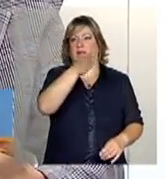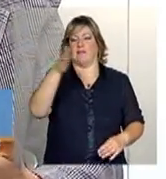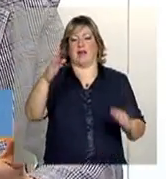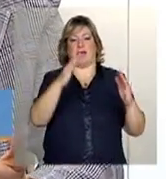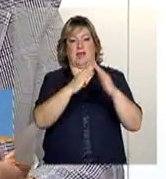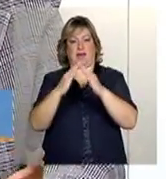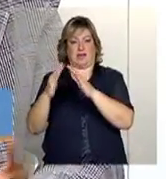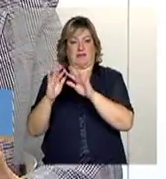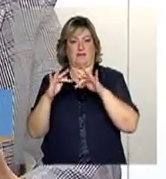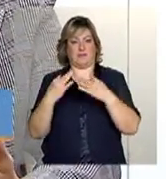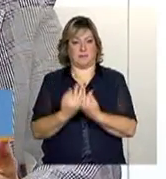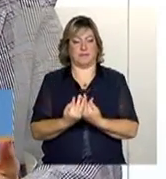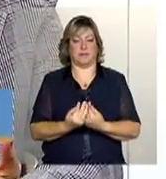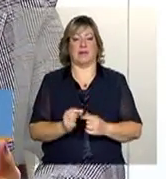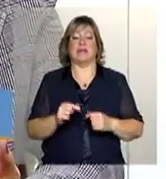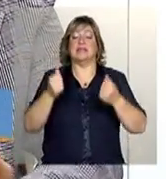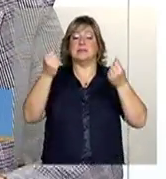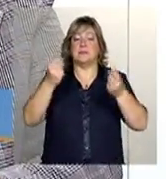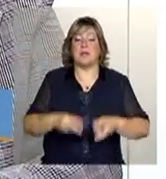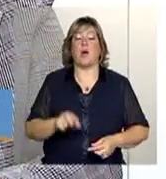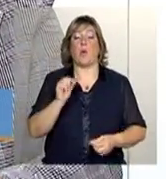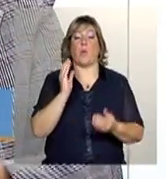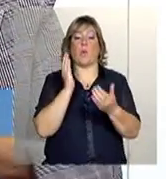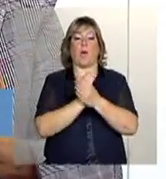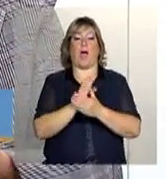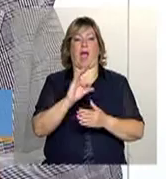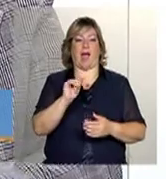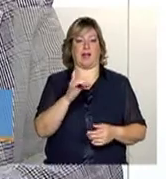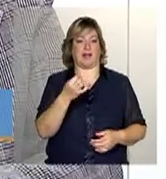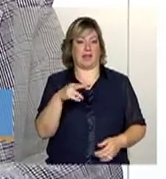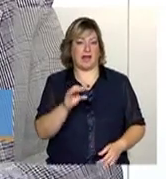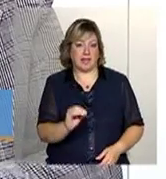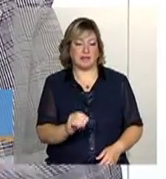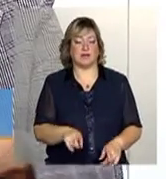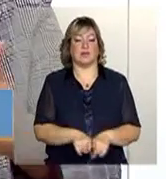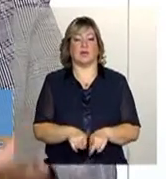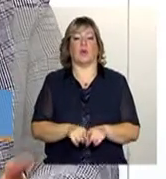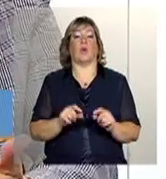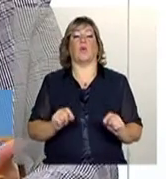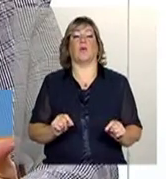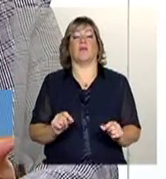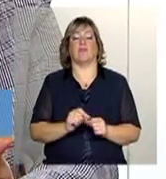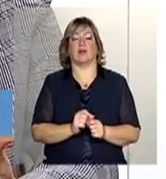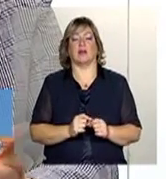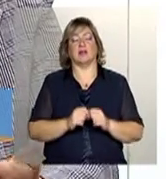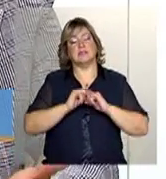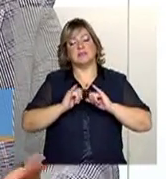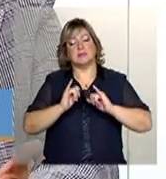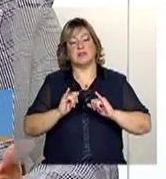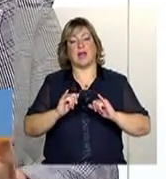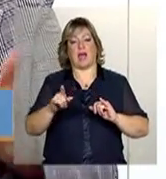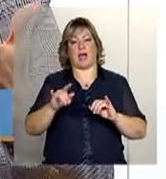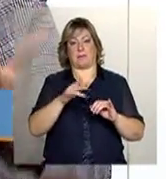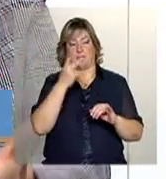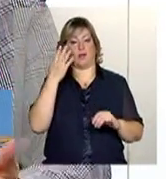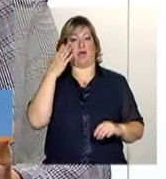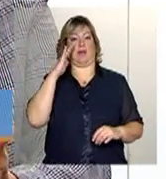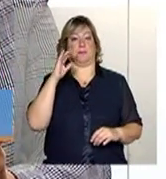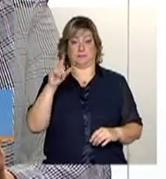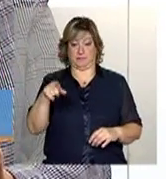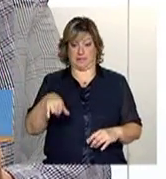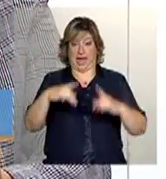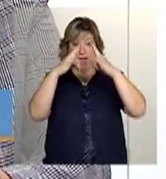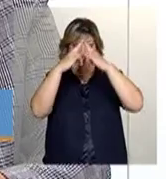exatamente o que é cadastro, para que ele serve, qual é a possibilidade dele. A partir do momento que eu faço essa parceria, é tudo muito mais fácil. No caso de um acampamento cigano,